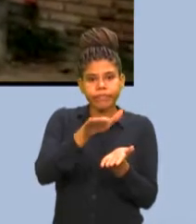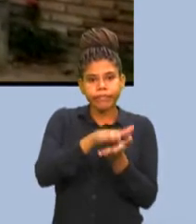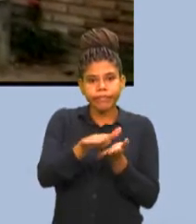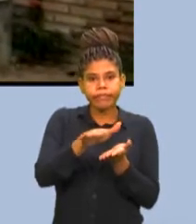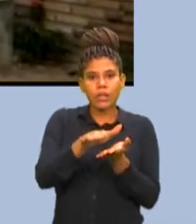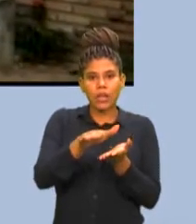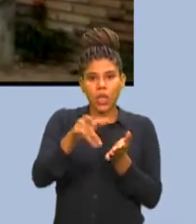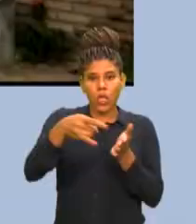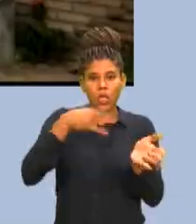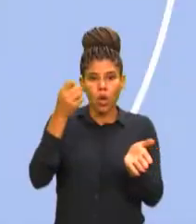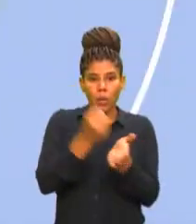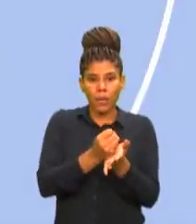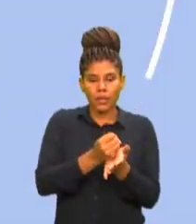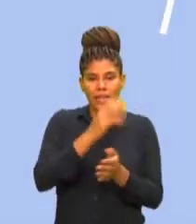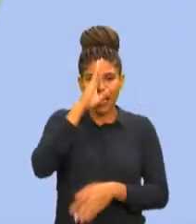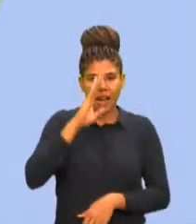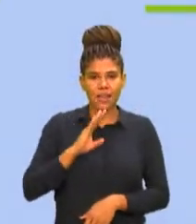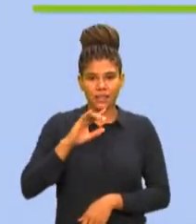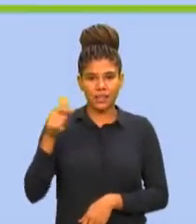logo depois do intervalo.